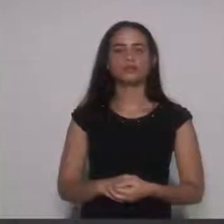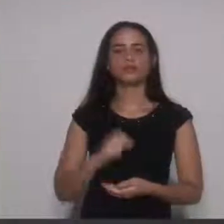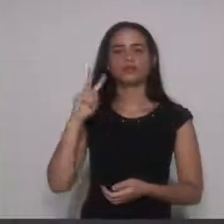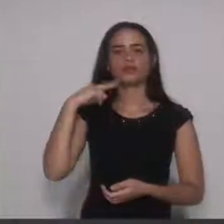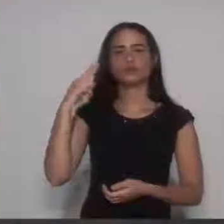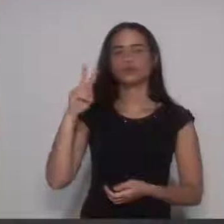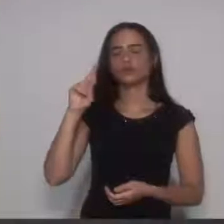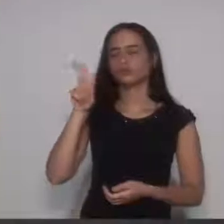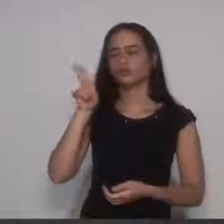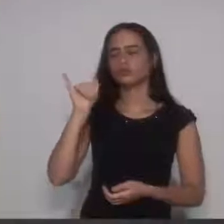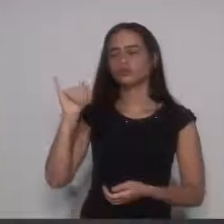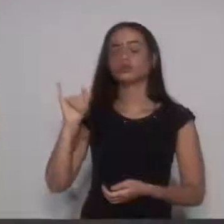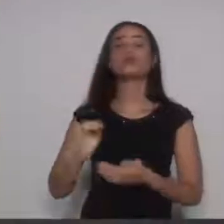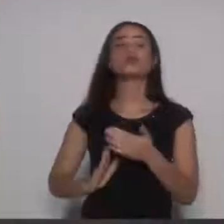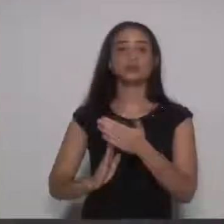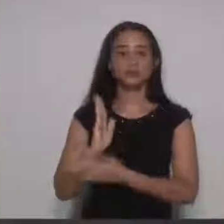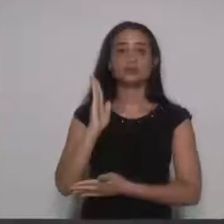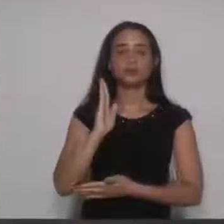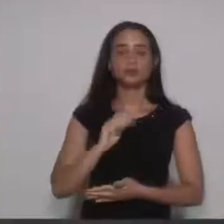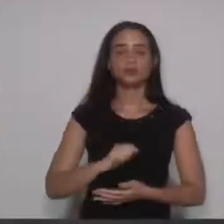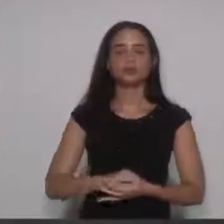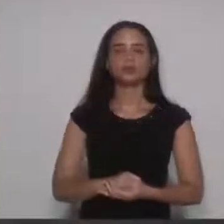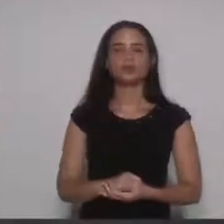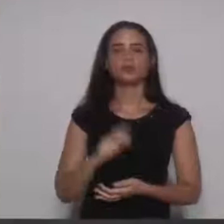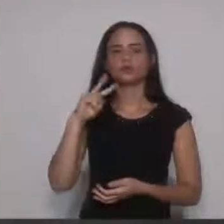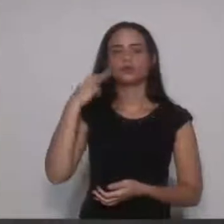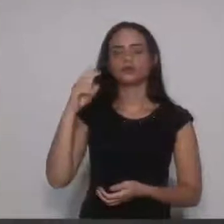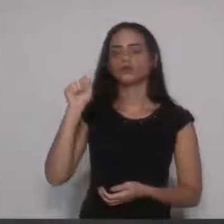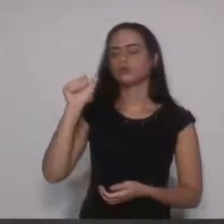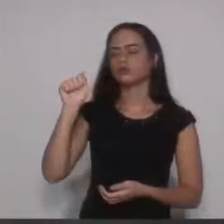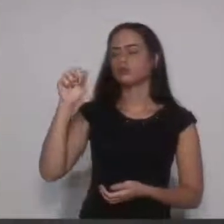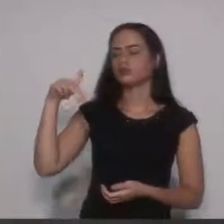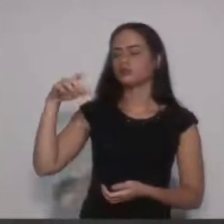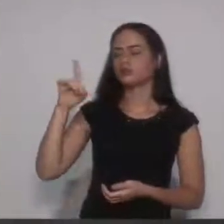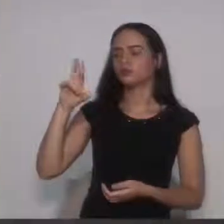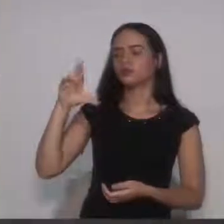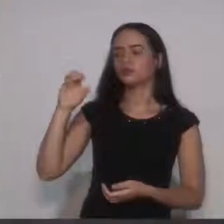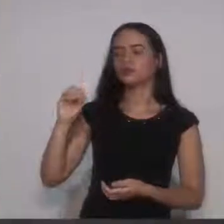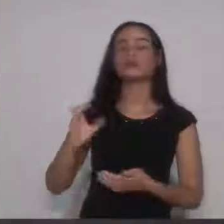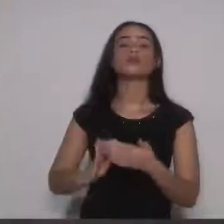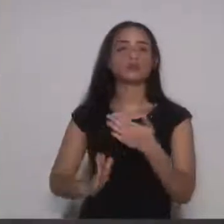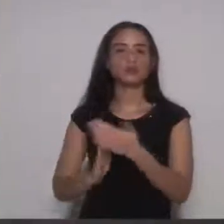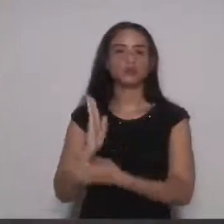Vereador Romero Cacheira, aprovo. Vereador Sando Rebeca, aprovo.